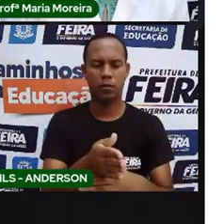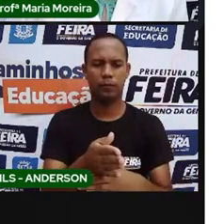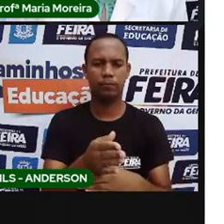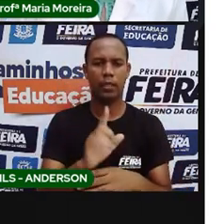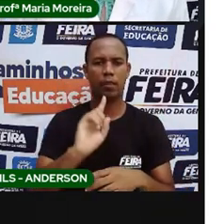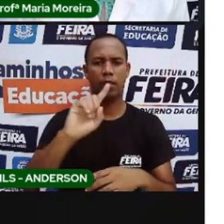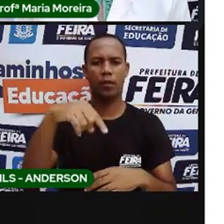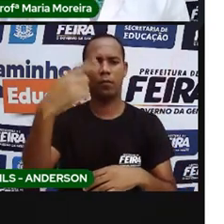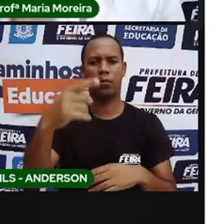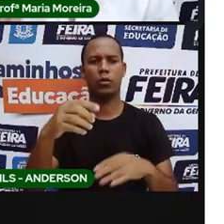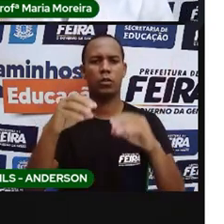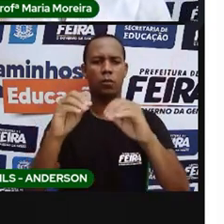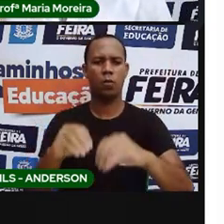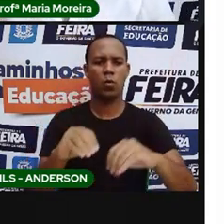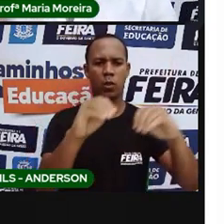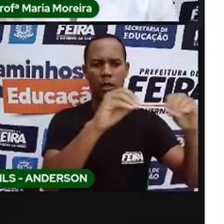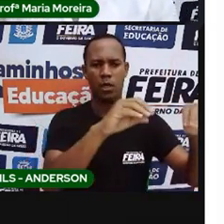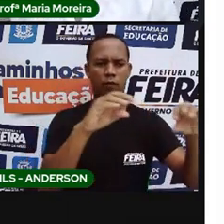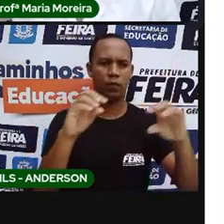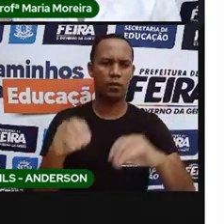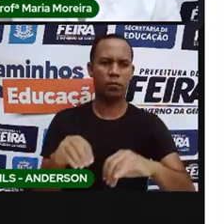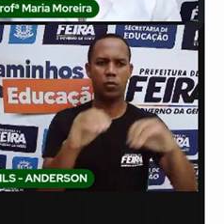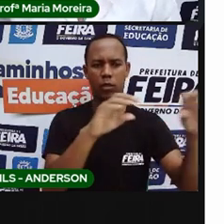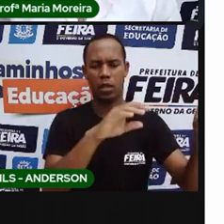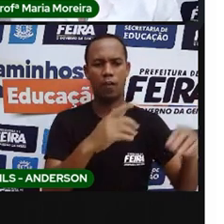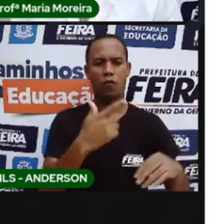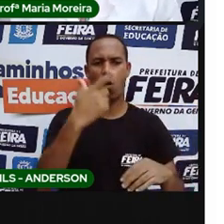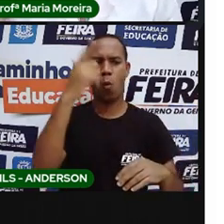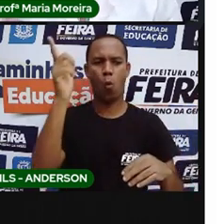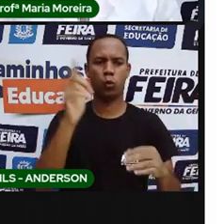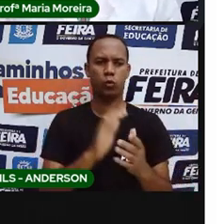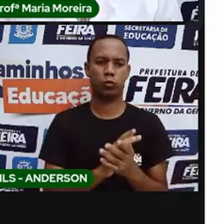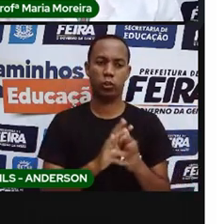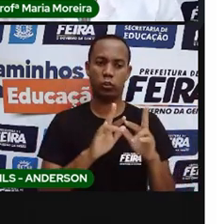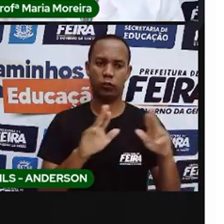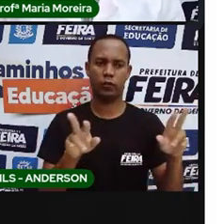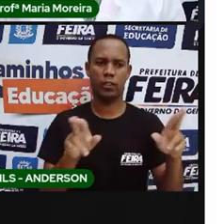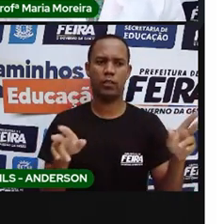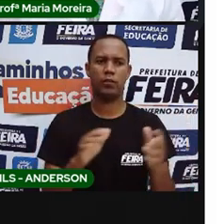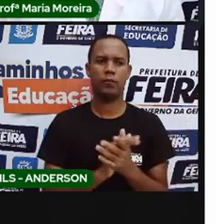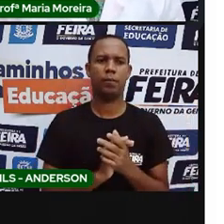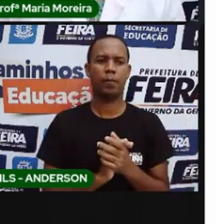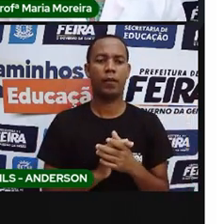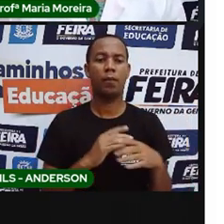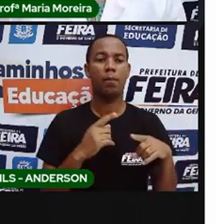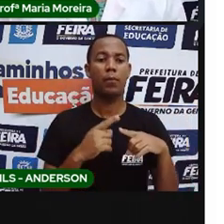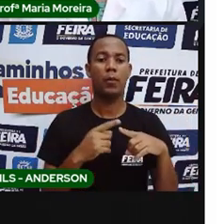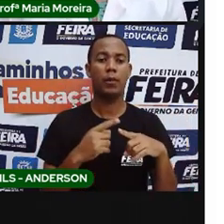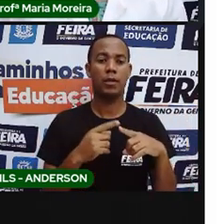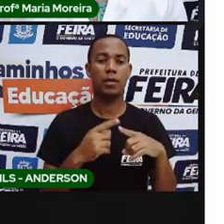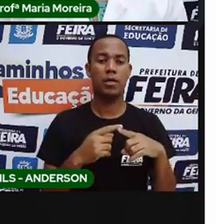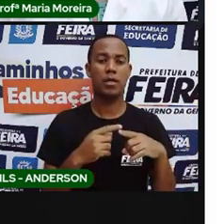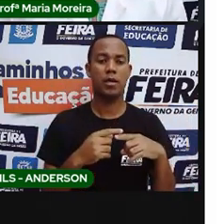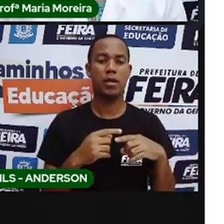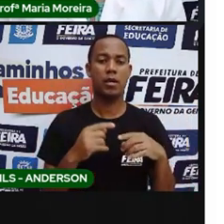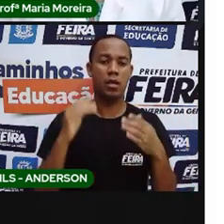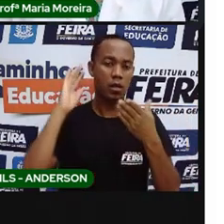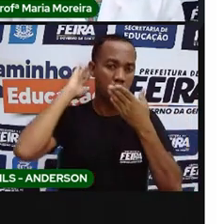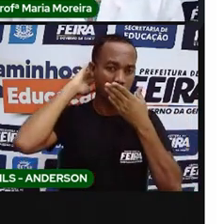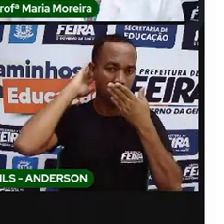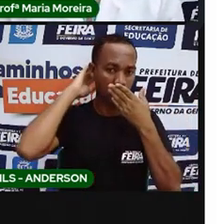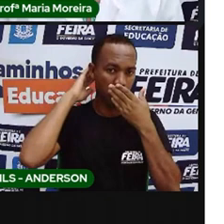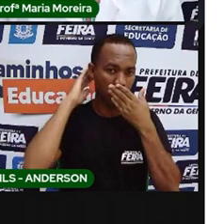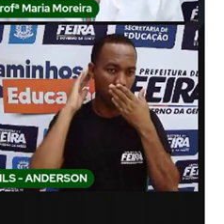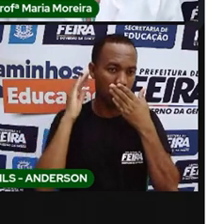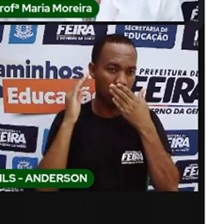acontece aqui. Esse sair e procurar um outro lugar é justamente por quê? Por respeitar a natureza, por entender que a natureza